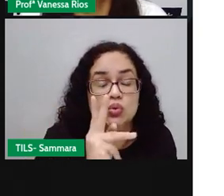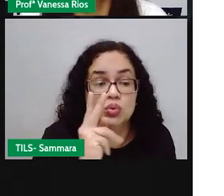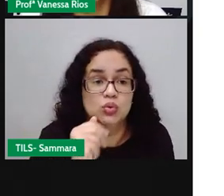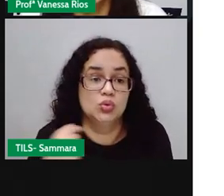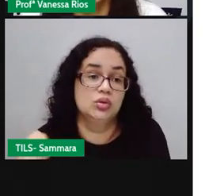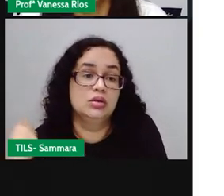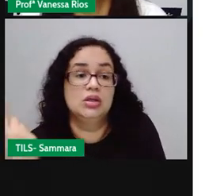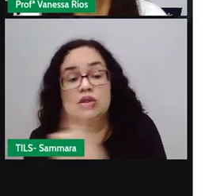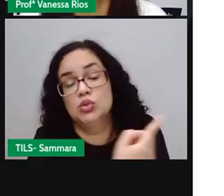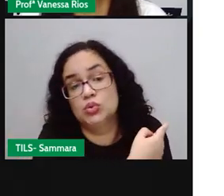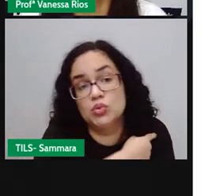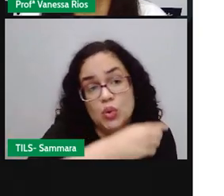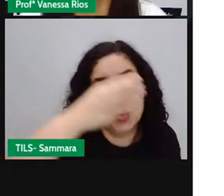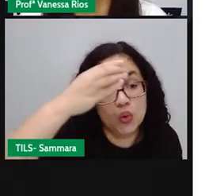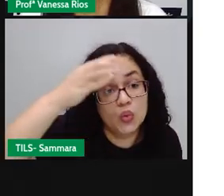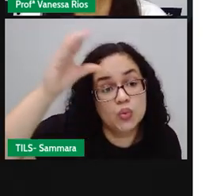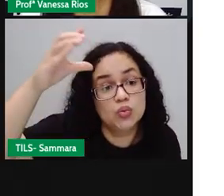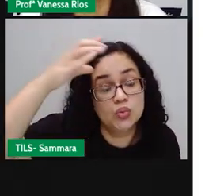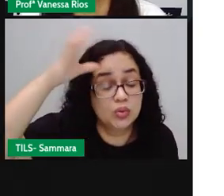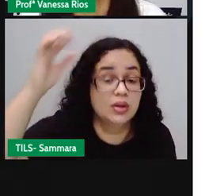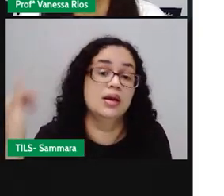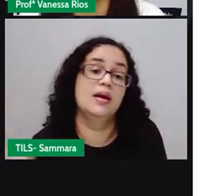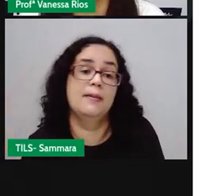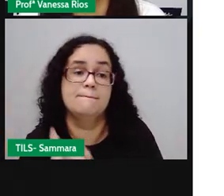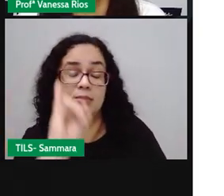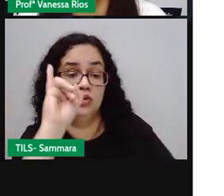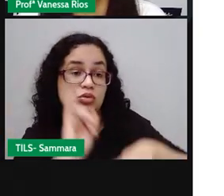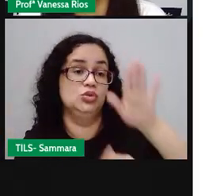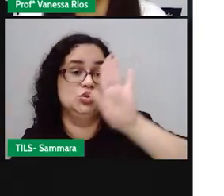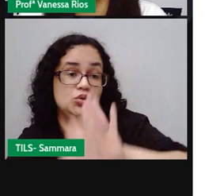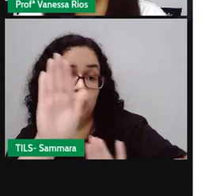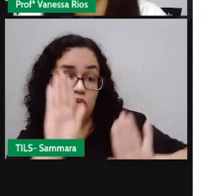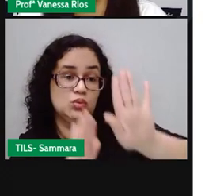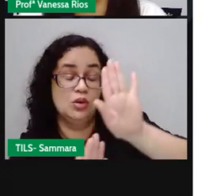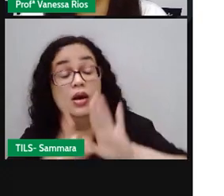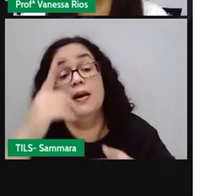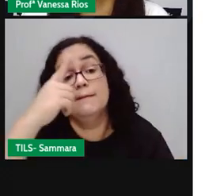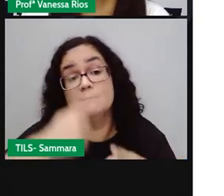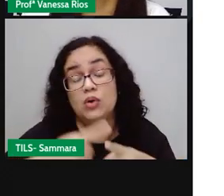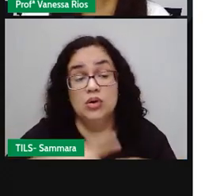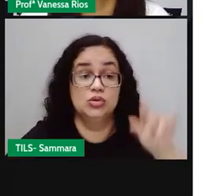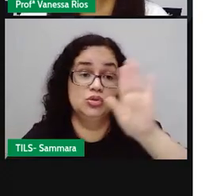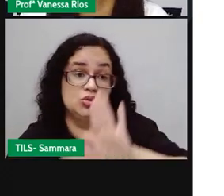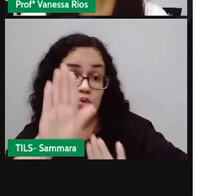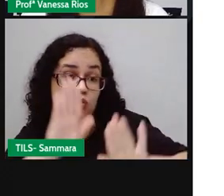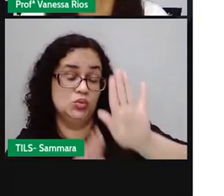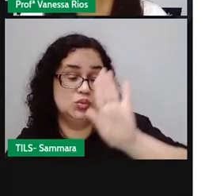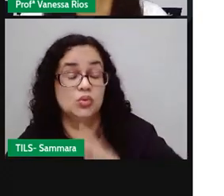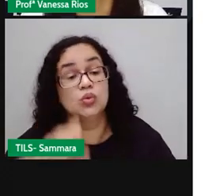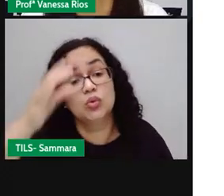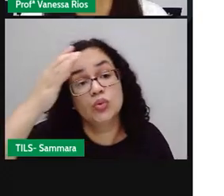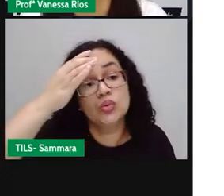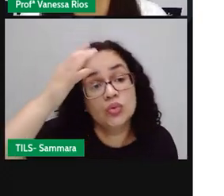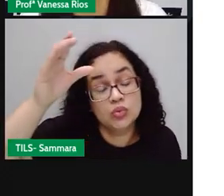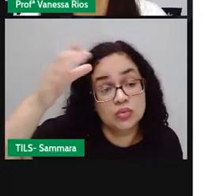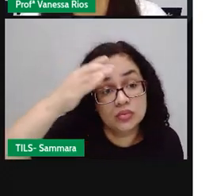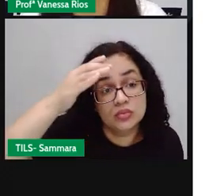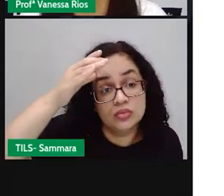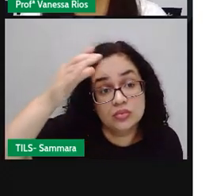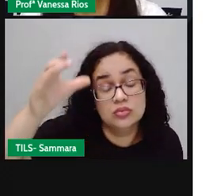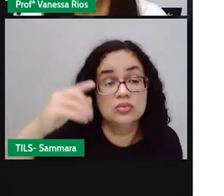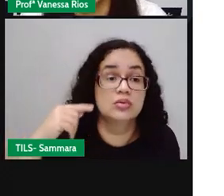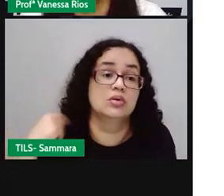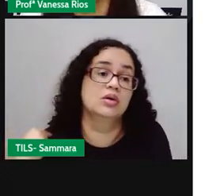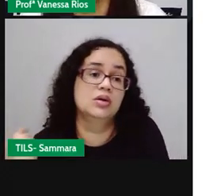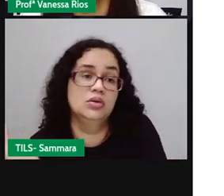da nossa cultura é muito importante a gente preservar. Porque a gente preservando a nossa cultura, nós estamos preservando